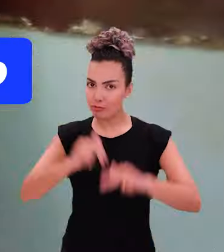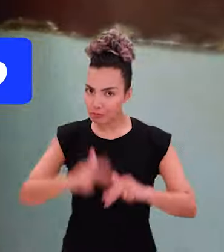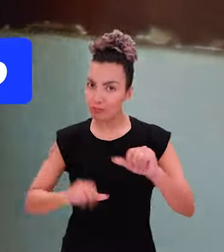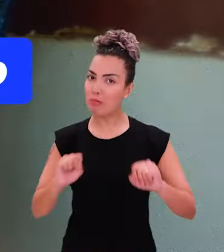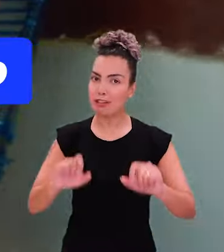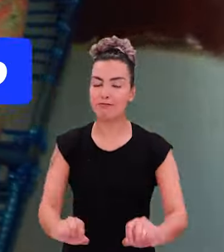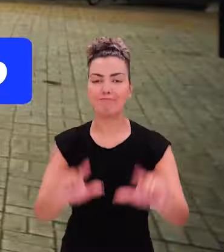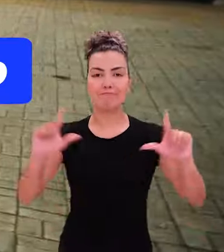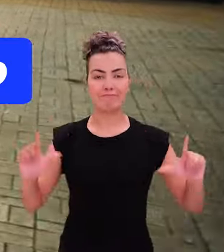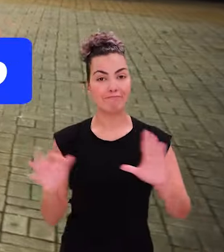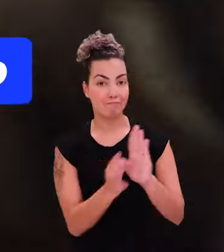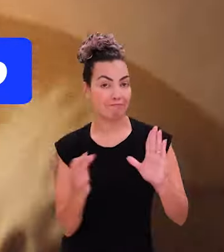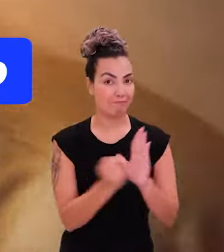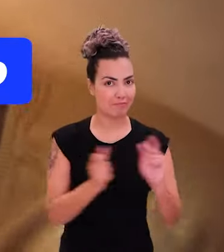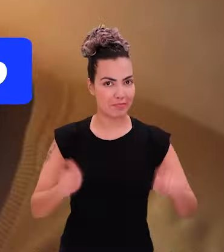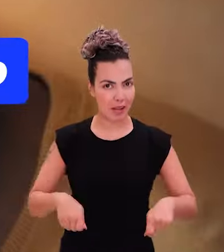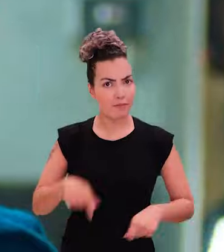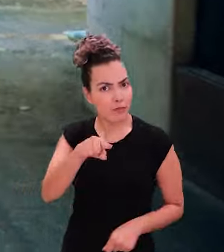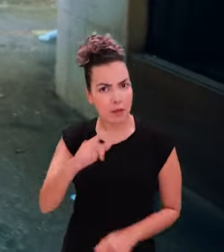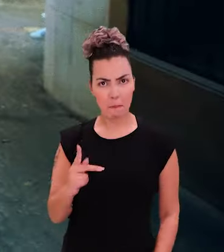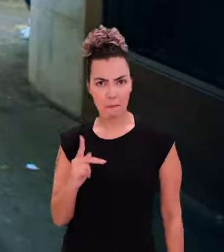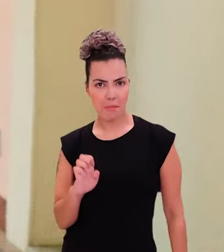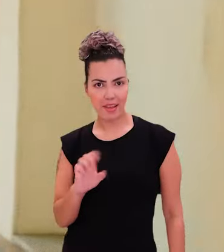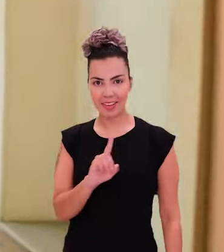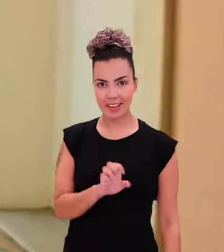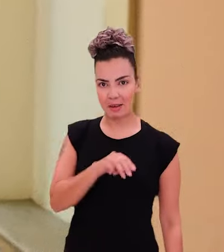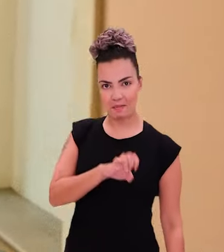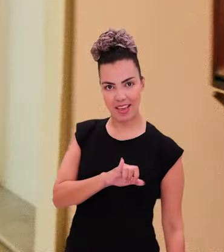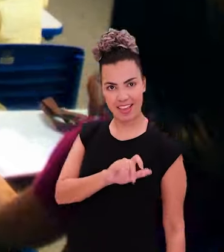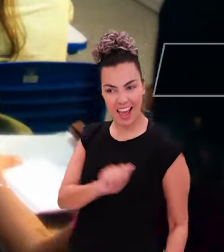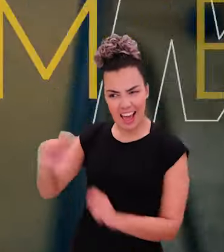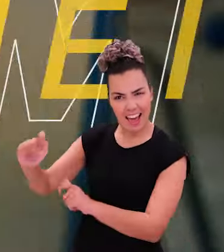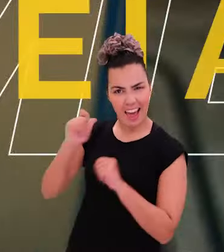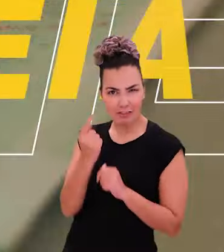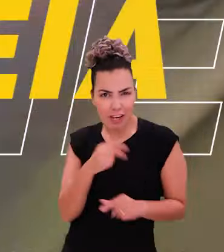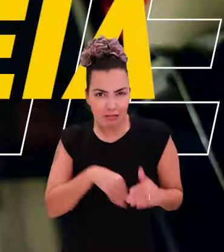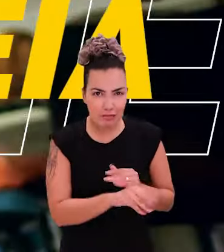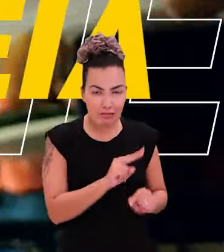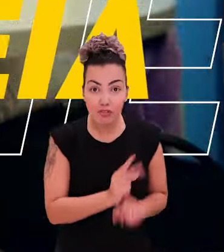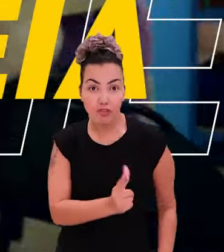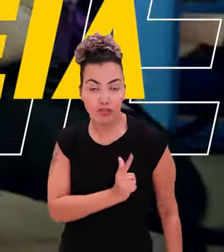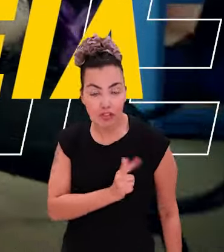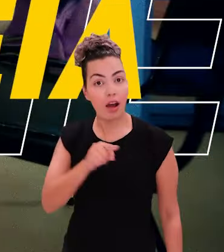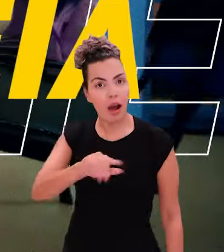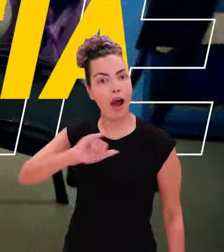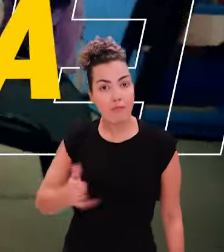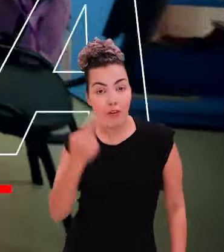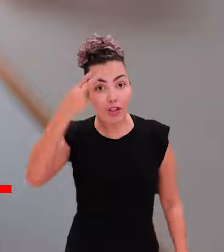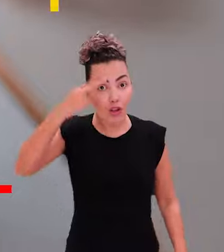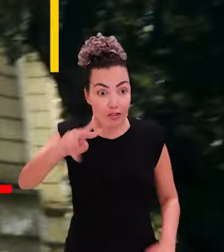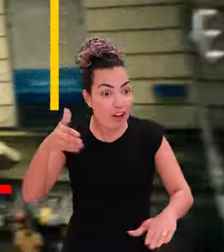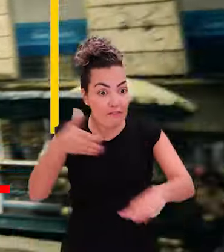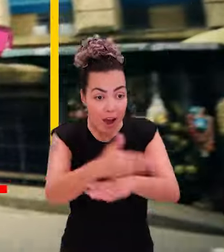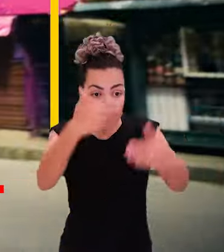se inscrever na página do participante. Beneficiários do programa Pé de Meia que se inscreverem e comparecerem aos dois dias de provas ganham